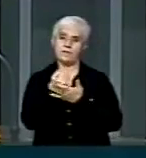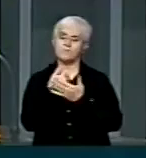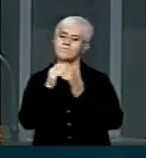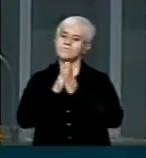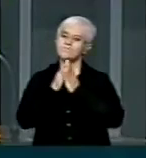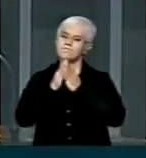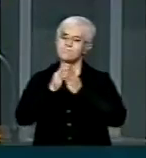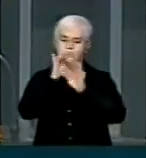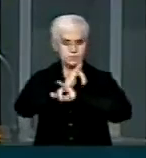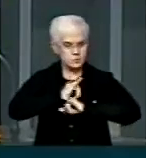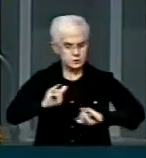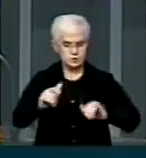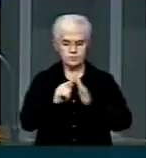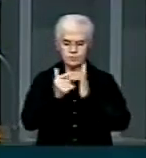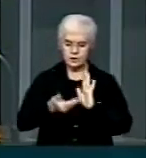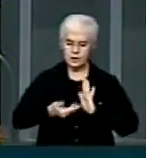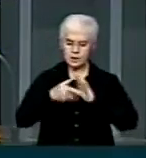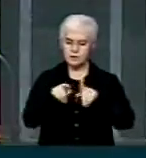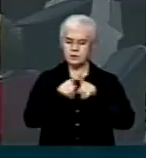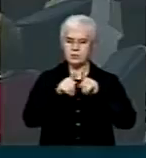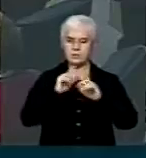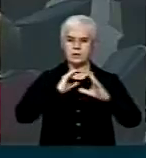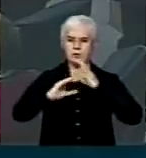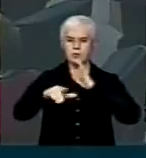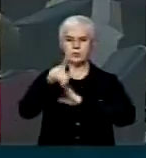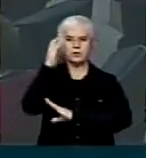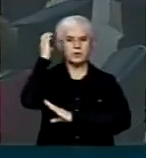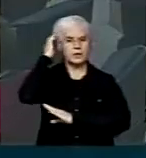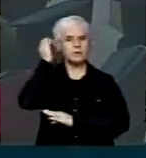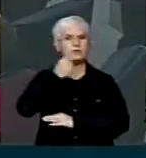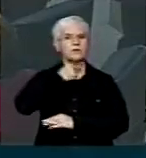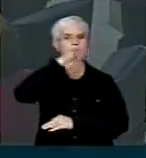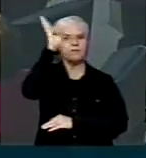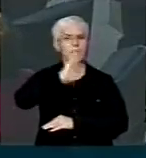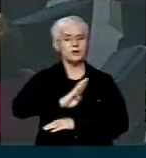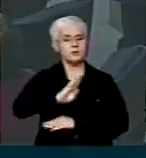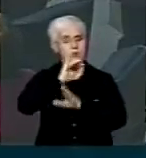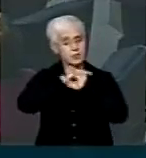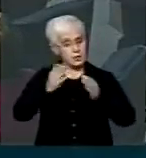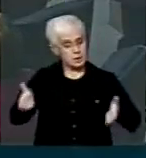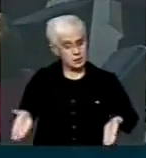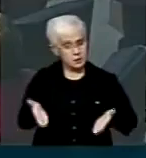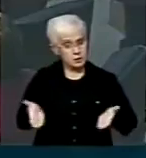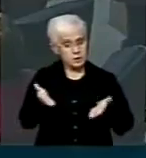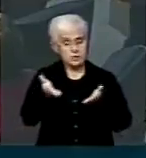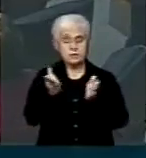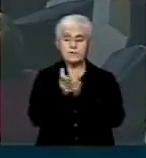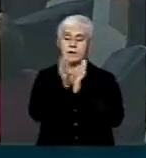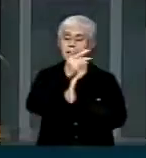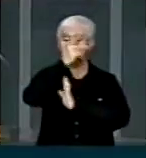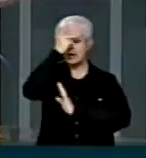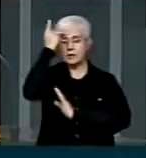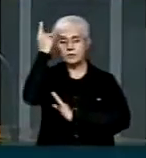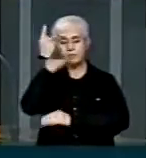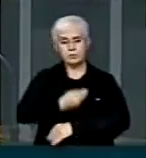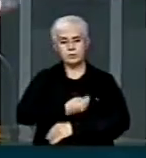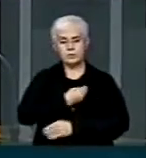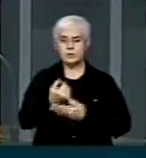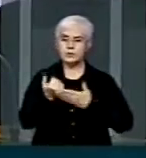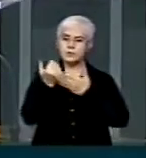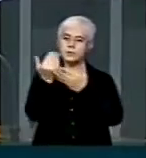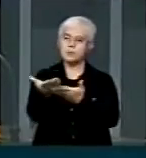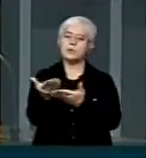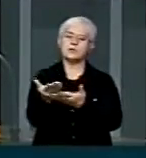mande divulgar nos anais competentes a casa, principalmente na voz do Brasil, para incentivar as pessoas a doar a vida